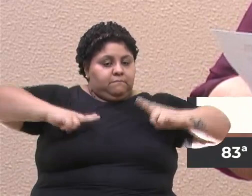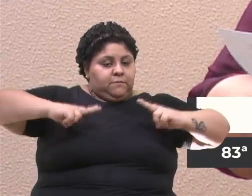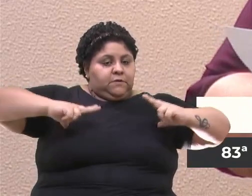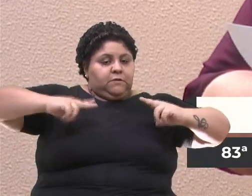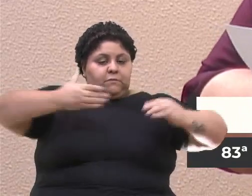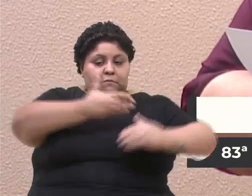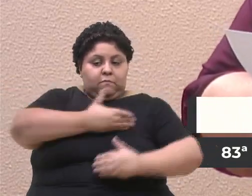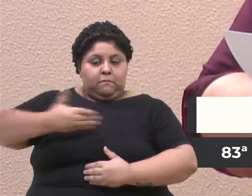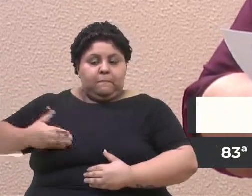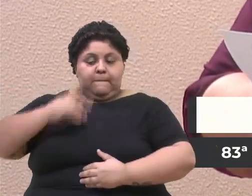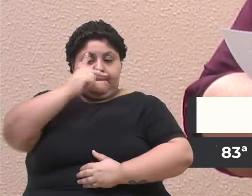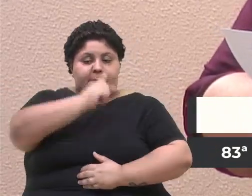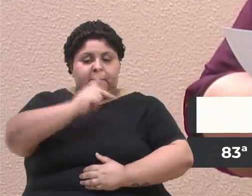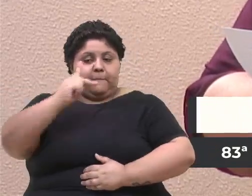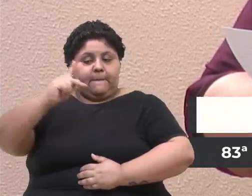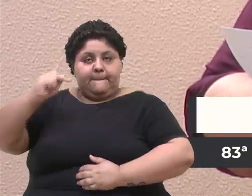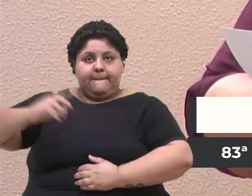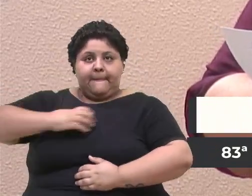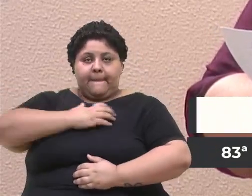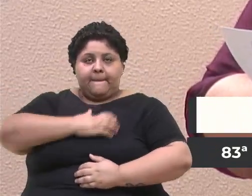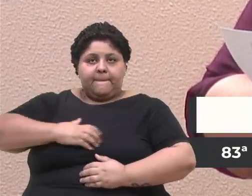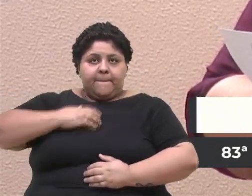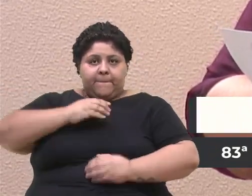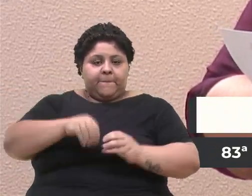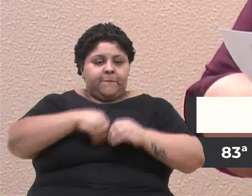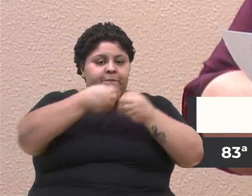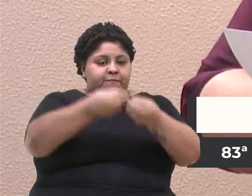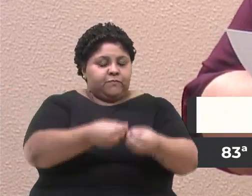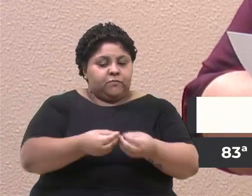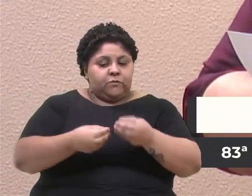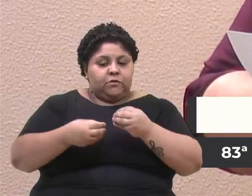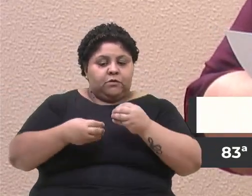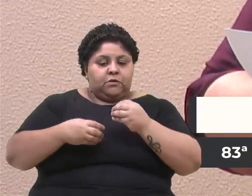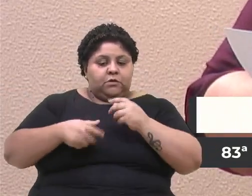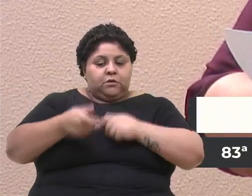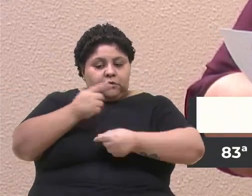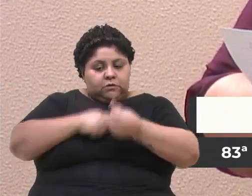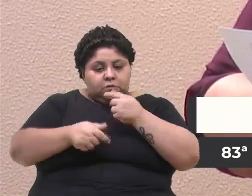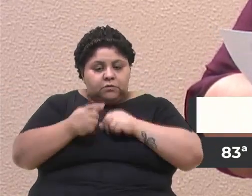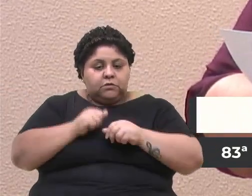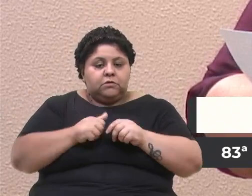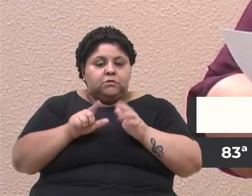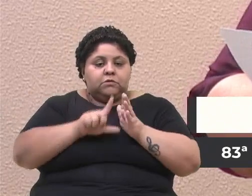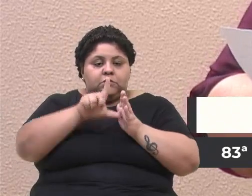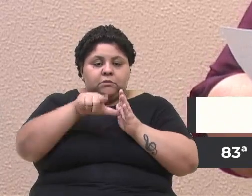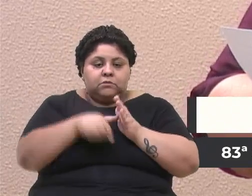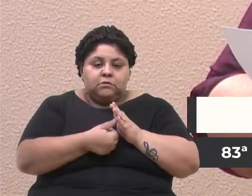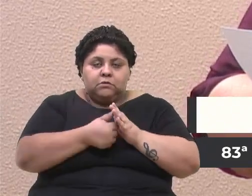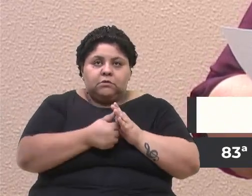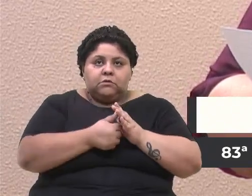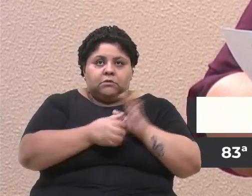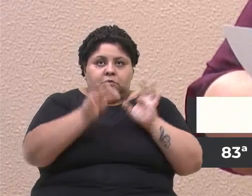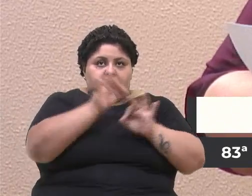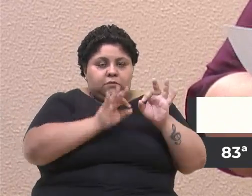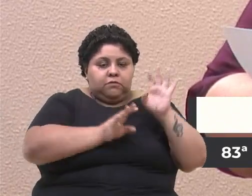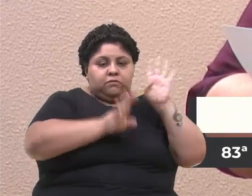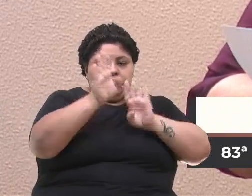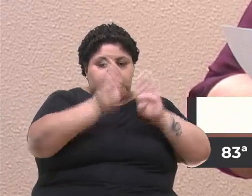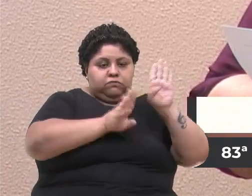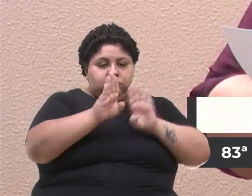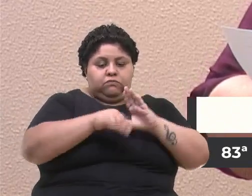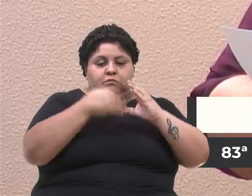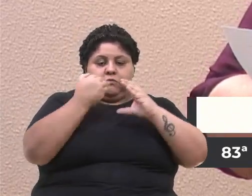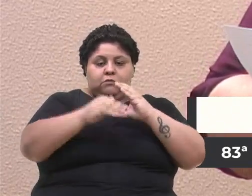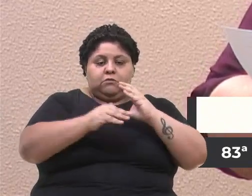na modalidade de concessão administrativa, precedida de procedimento licitatório destinado à construção,